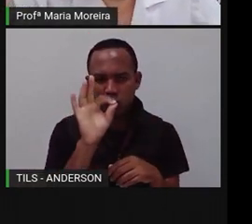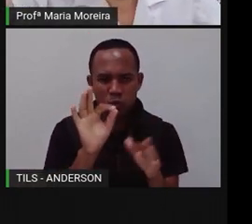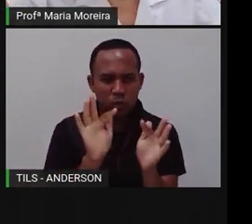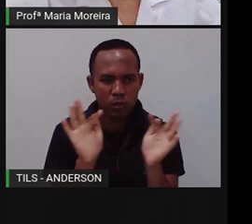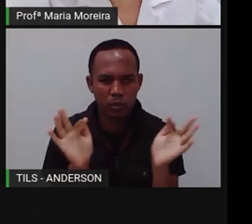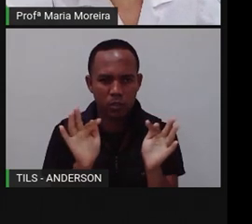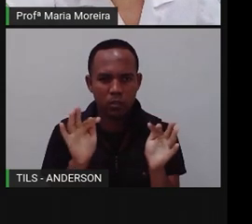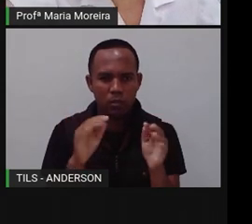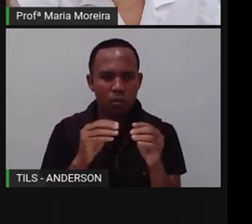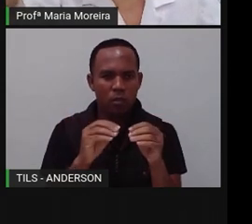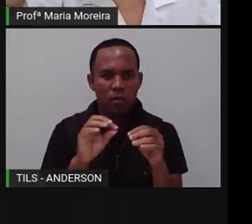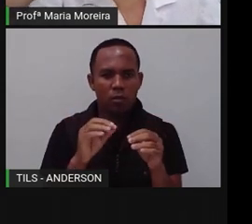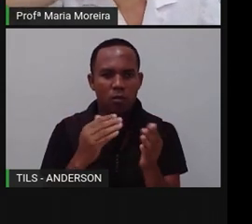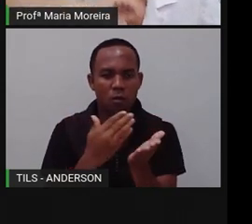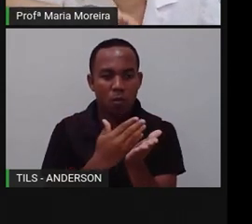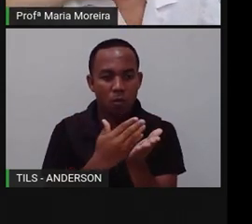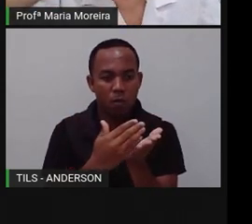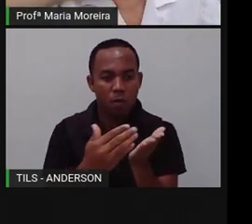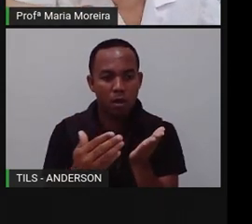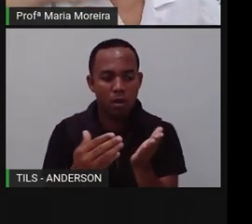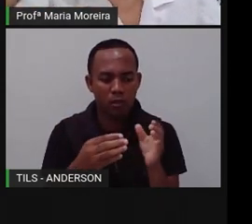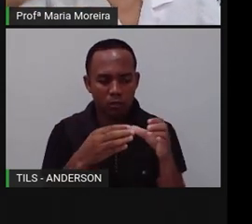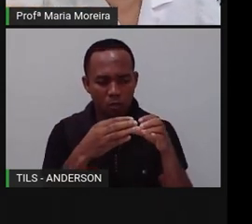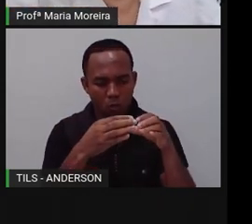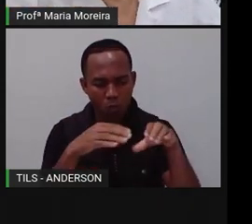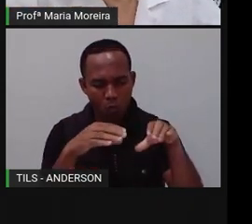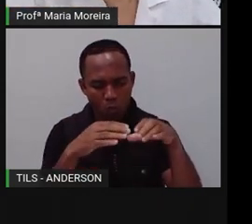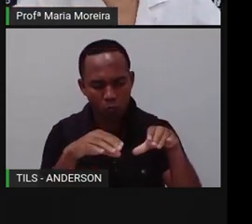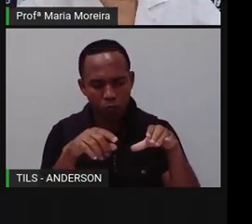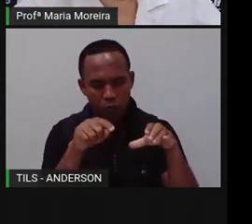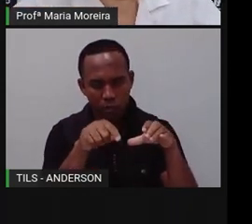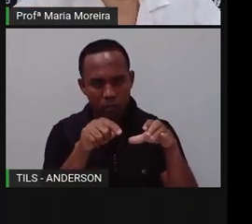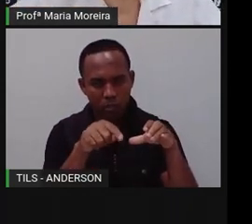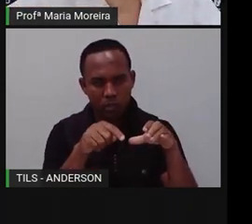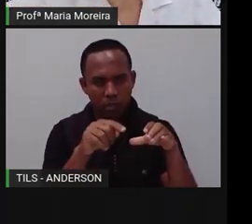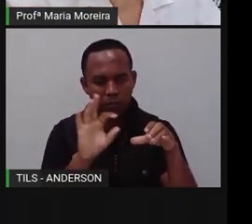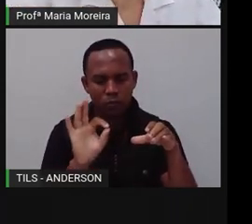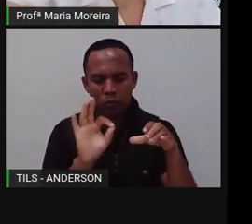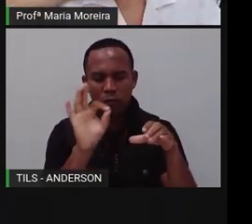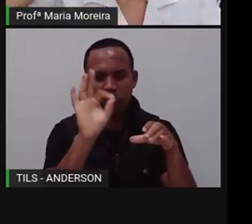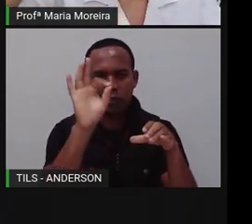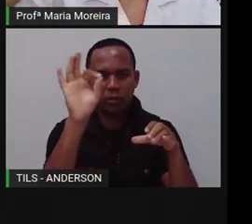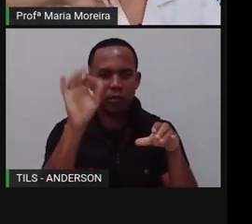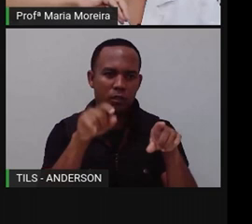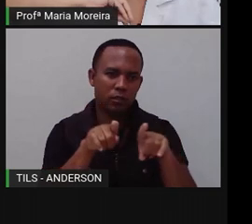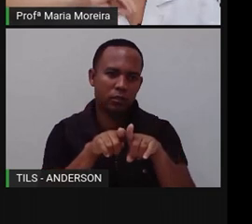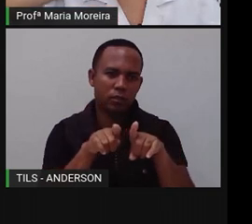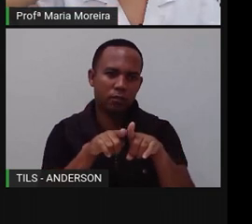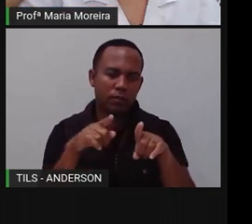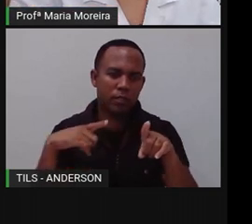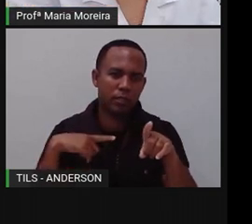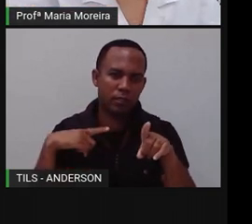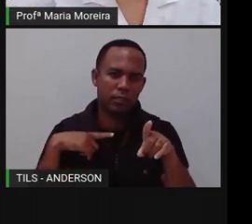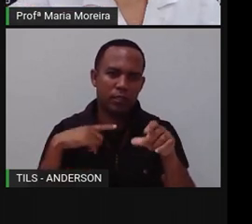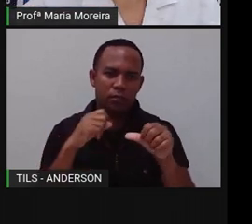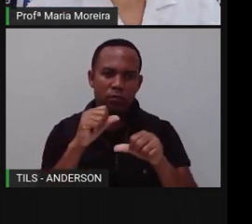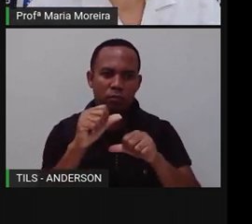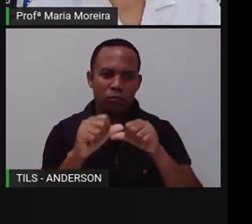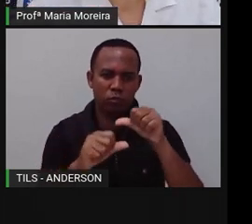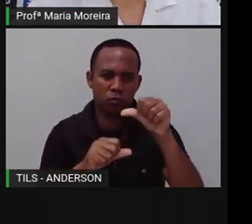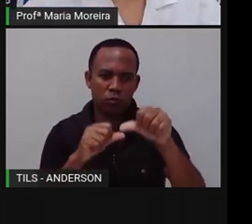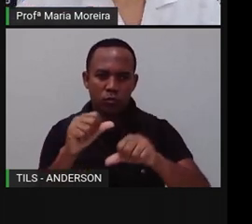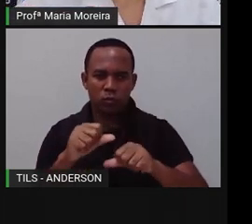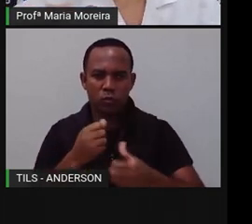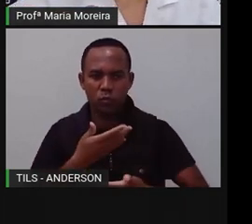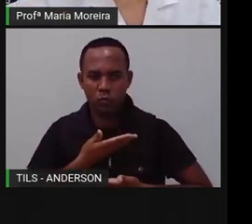depois crescer. Ele começa o quê? Ovo, larva, pulpa, mosquito. Ou seja, ele tem o quê? Modificações no seu